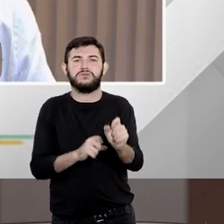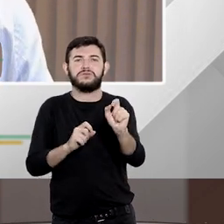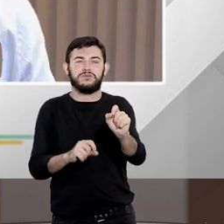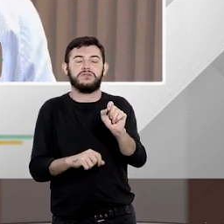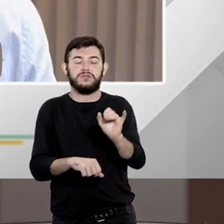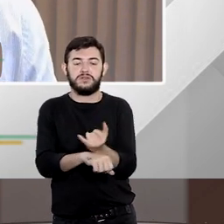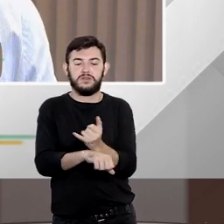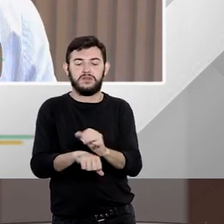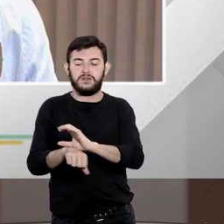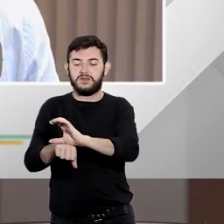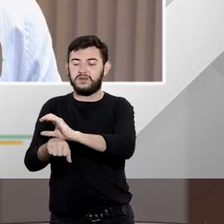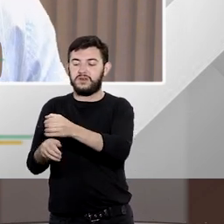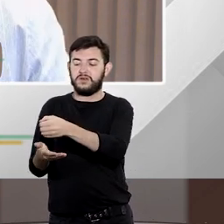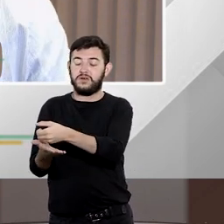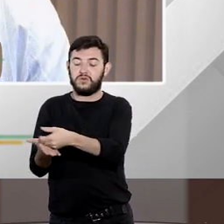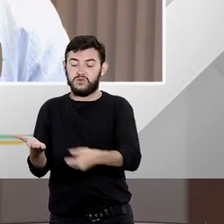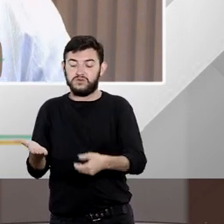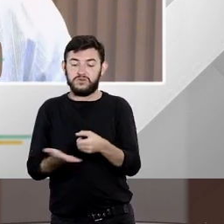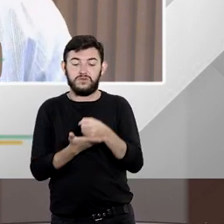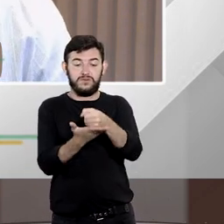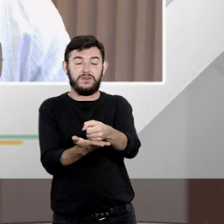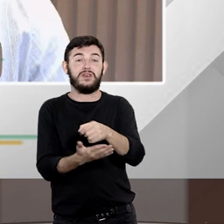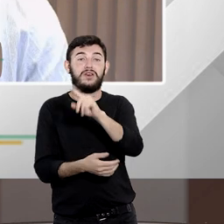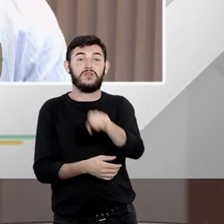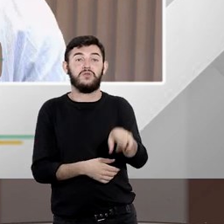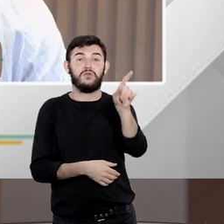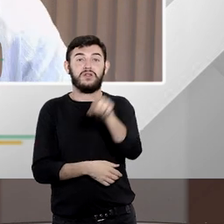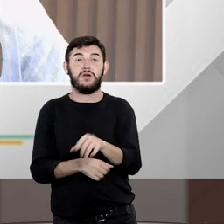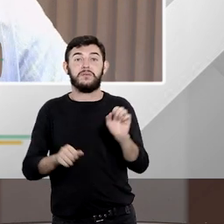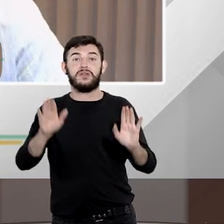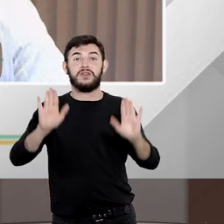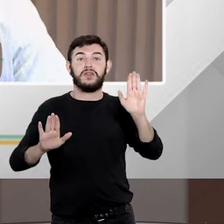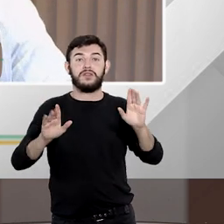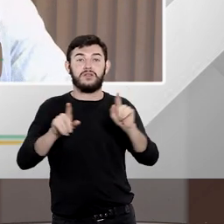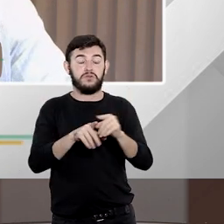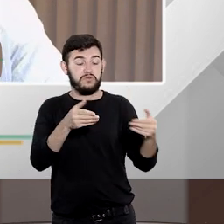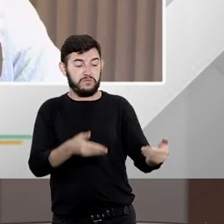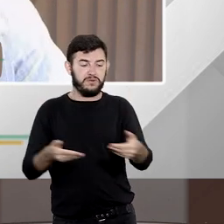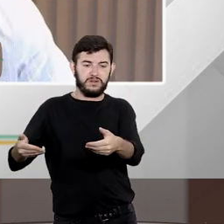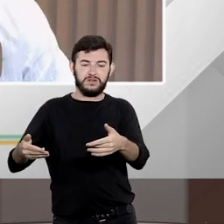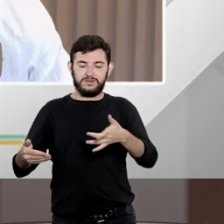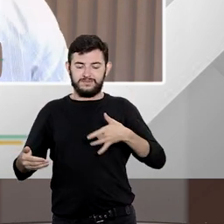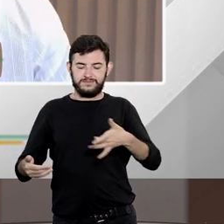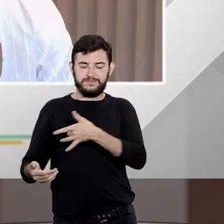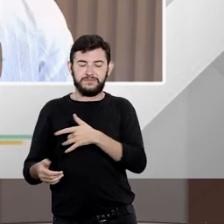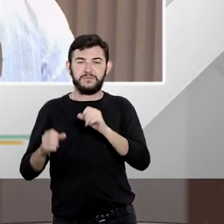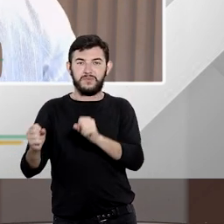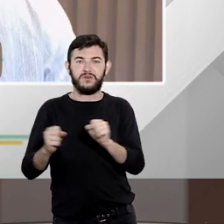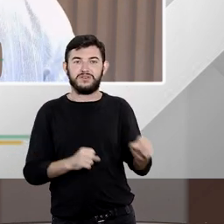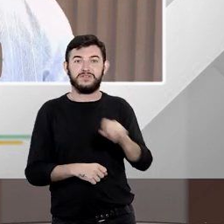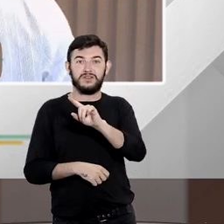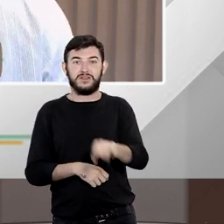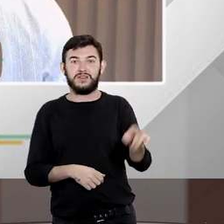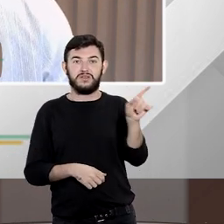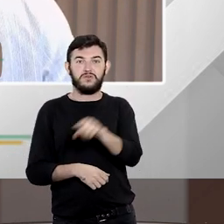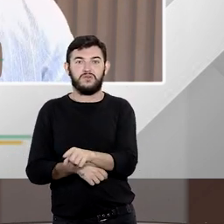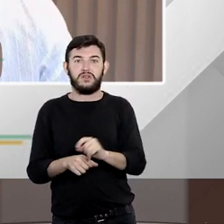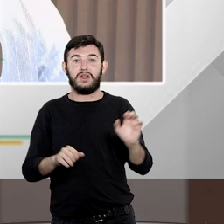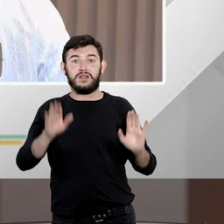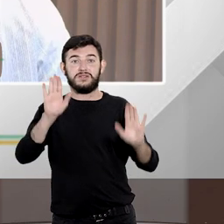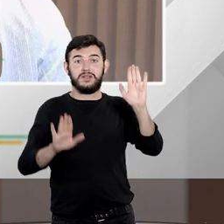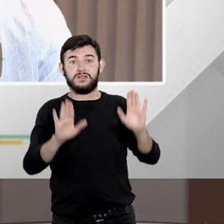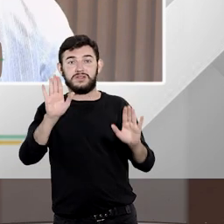Ministério da Saúde ele vai poder anular um processo solicitatório do governo do seu estado